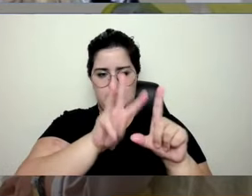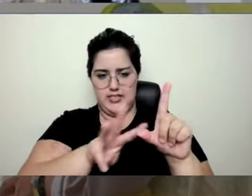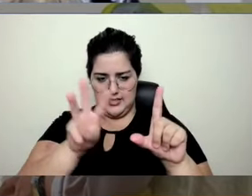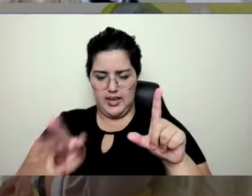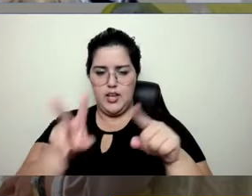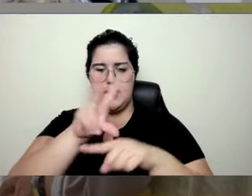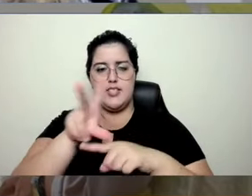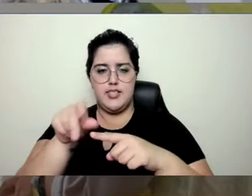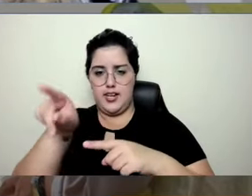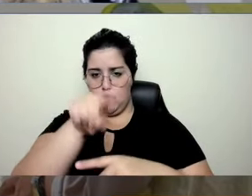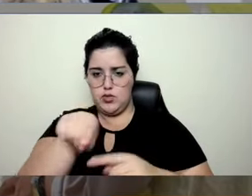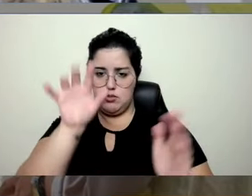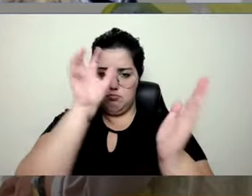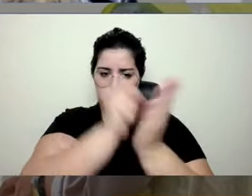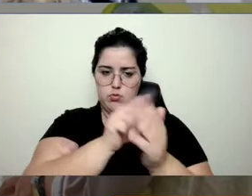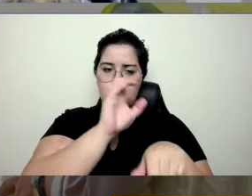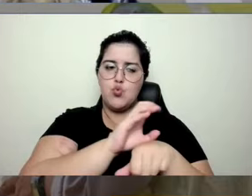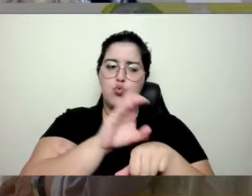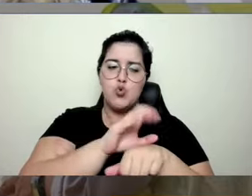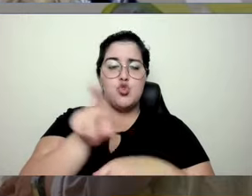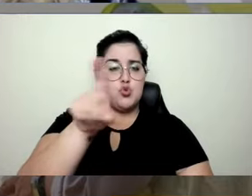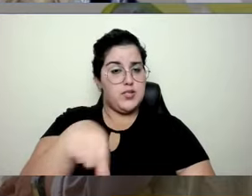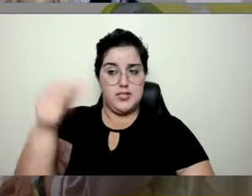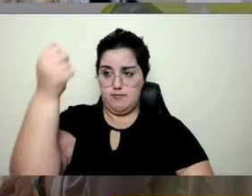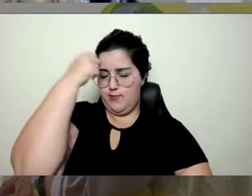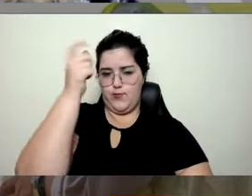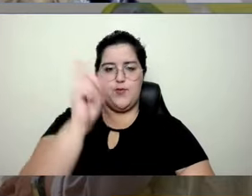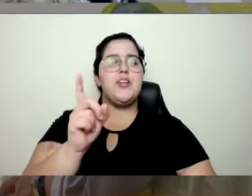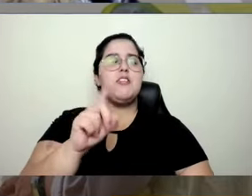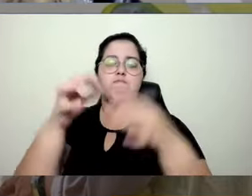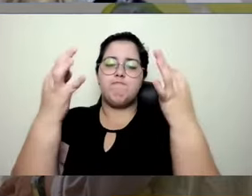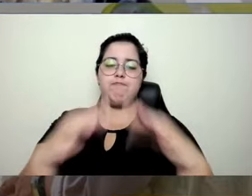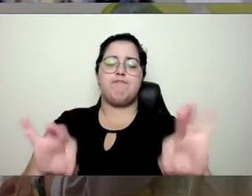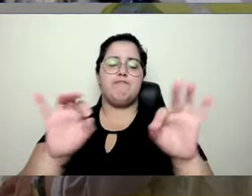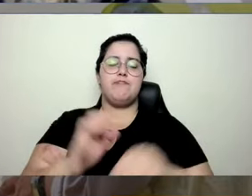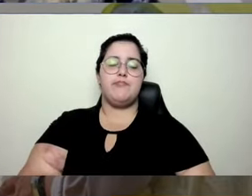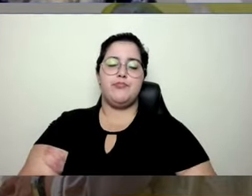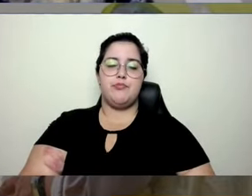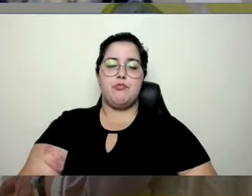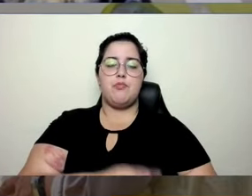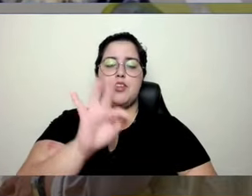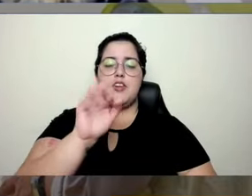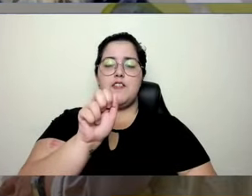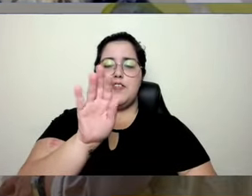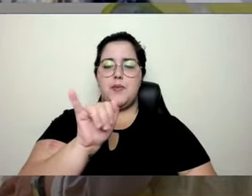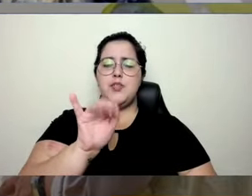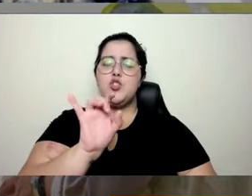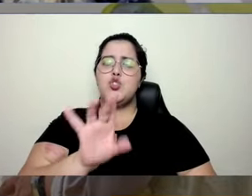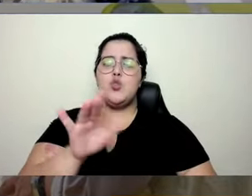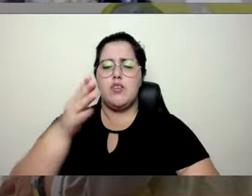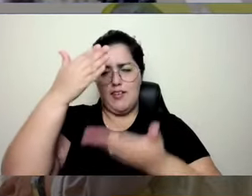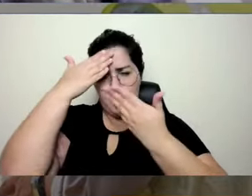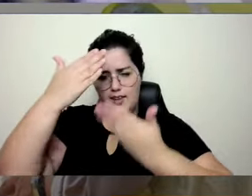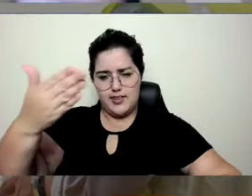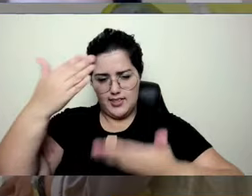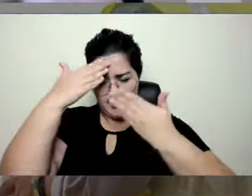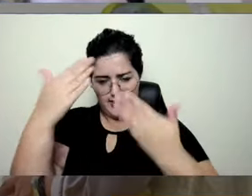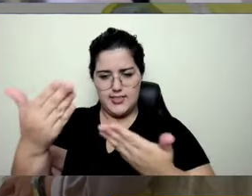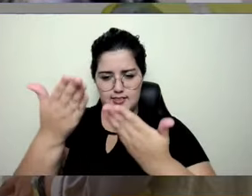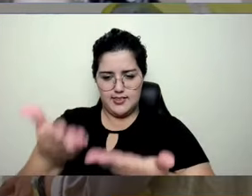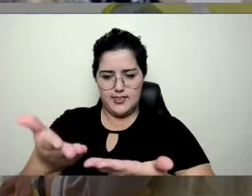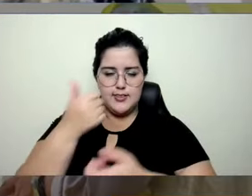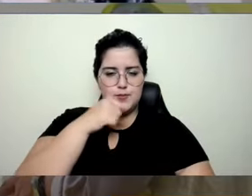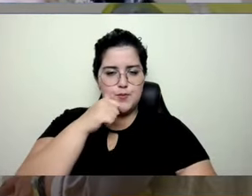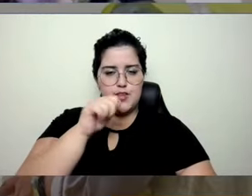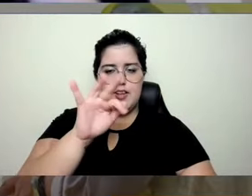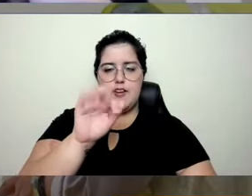inscrição no curso, porque vocês não vão se arrepender. Fabi, eu só tenho que te agradecer muito na sua